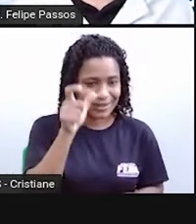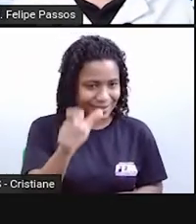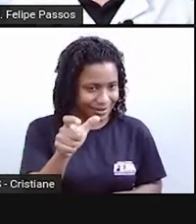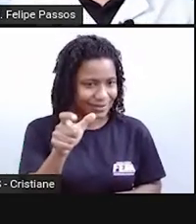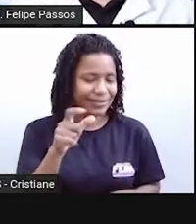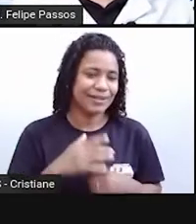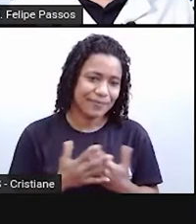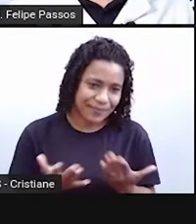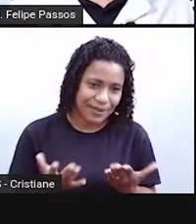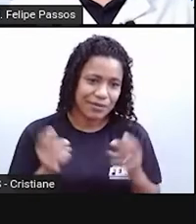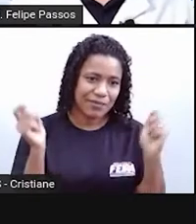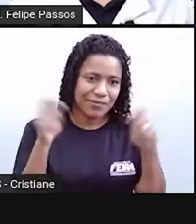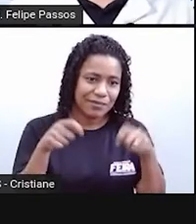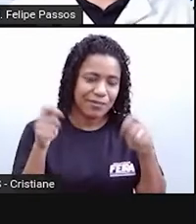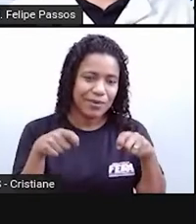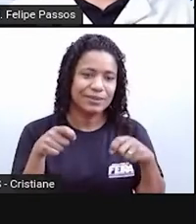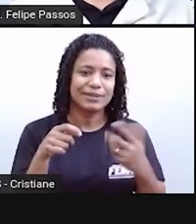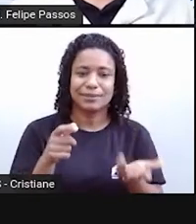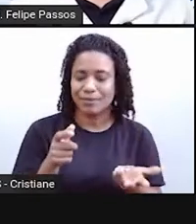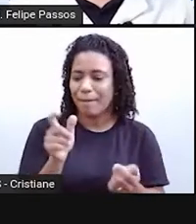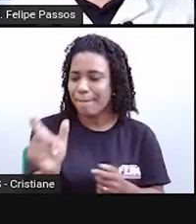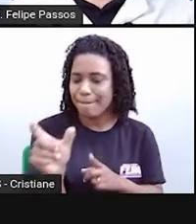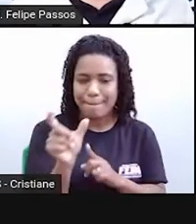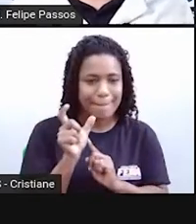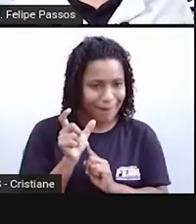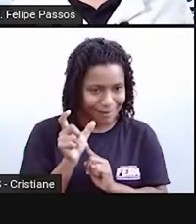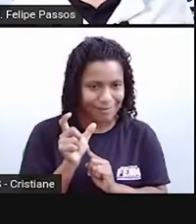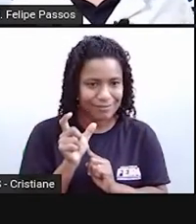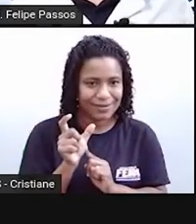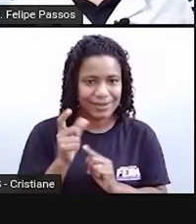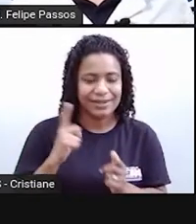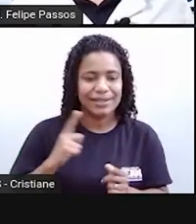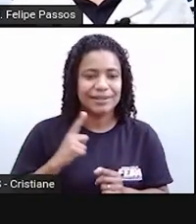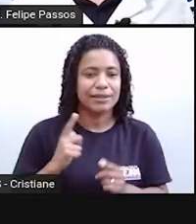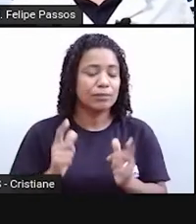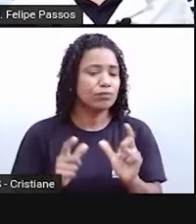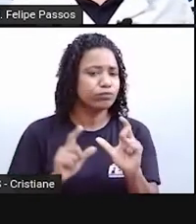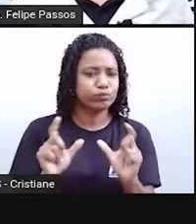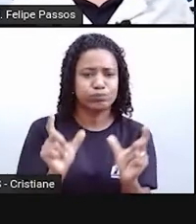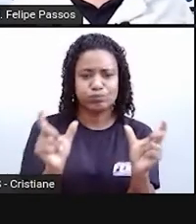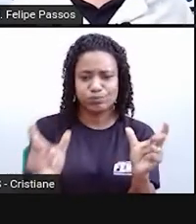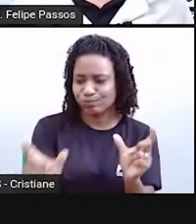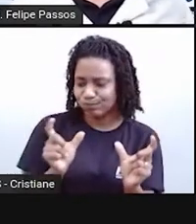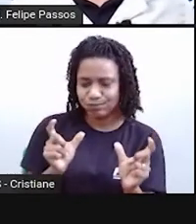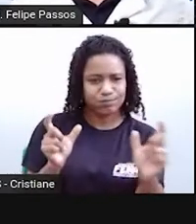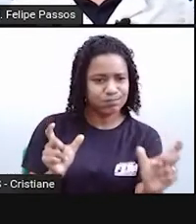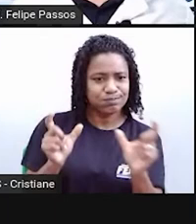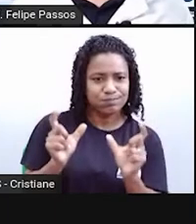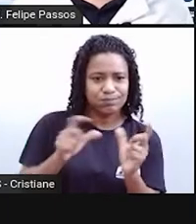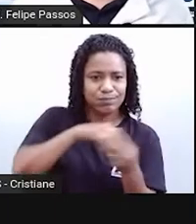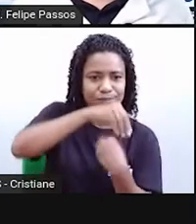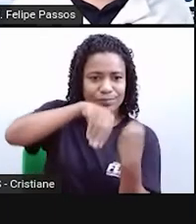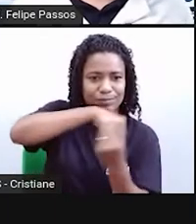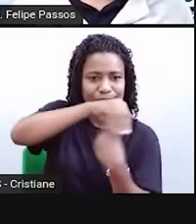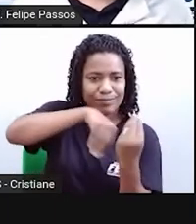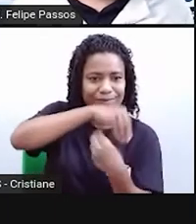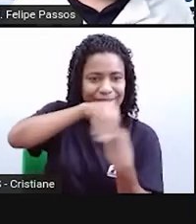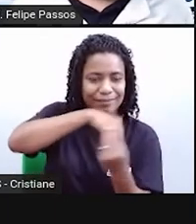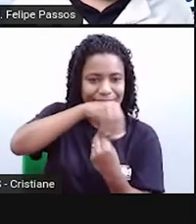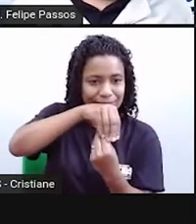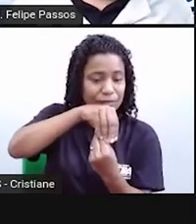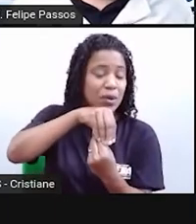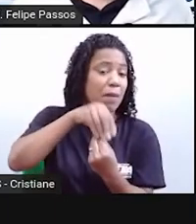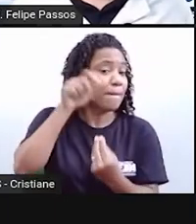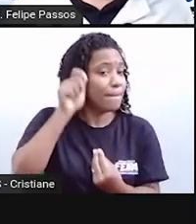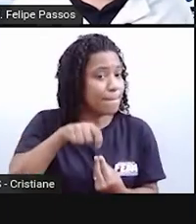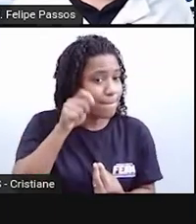palavra chegar estrangeira, né? Da língua estrangeira e ela sofrer um processo de aportuguesamento.